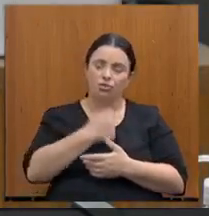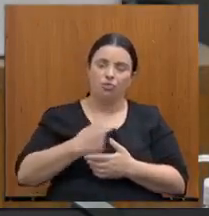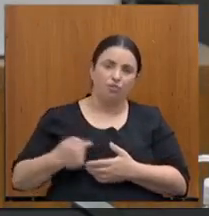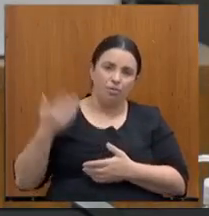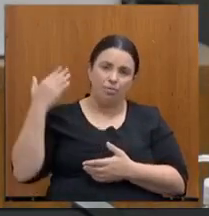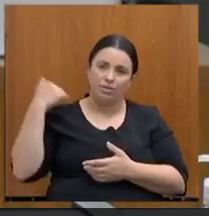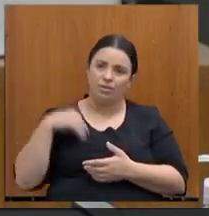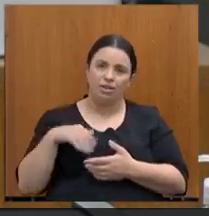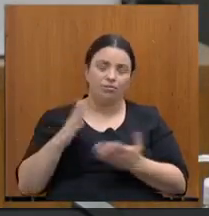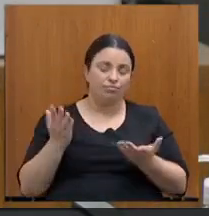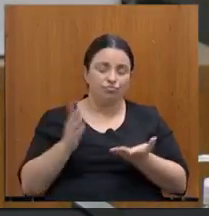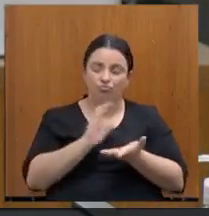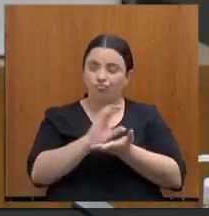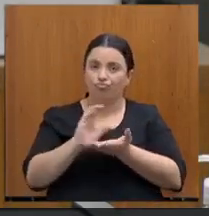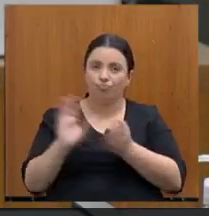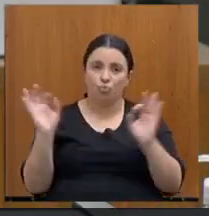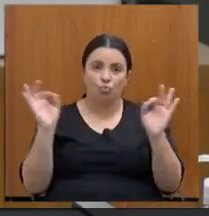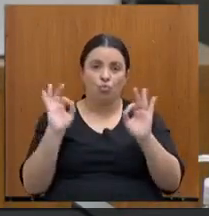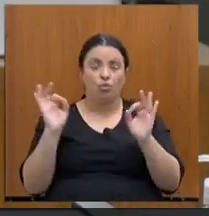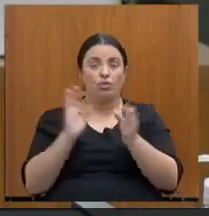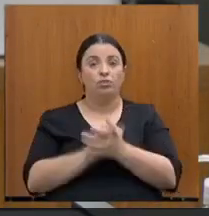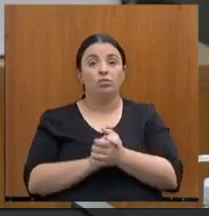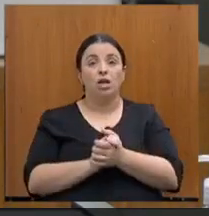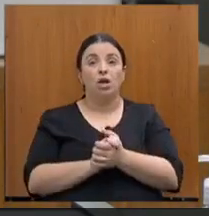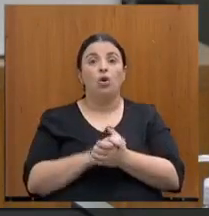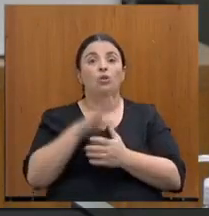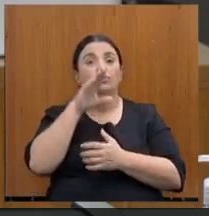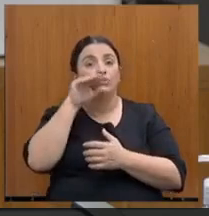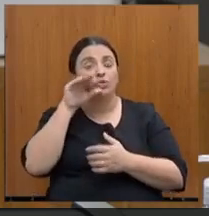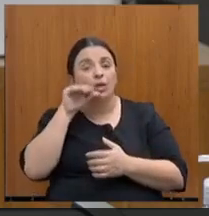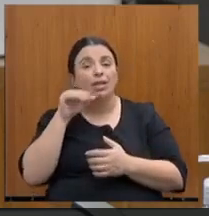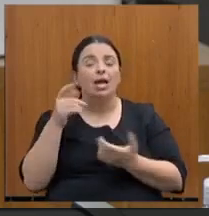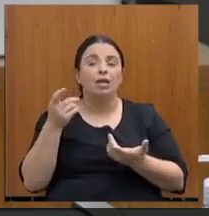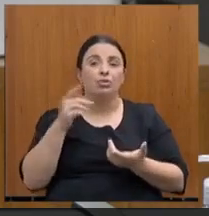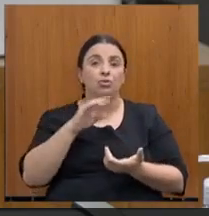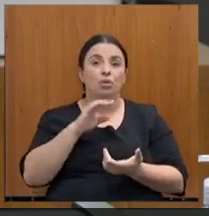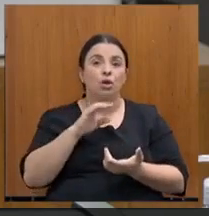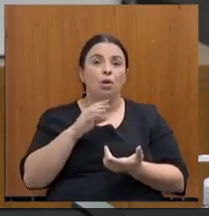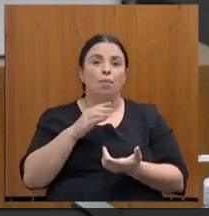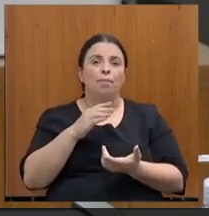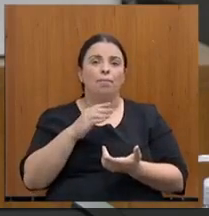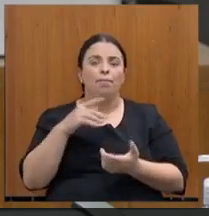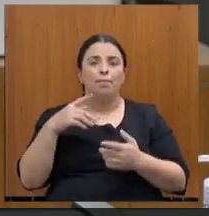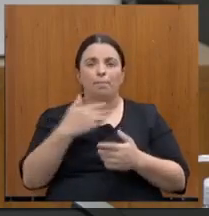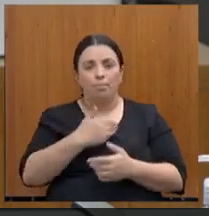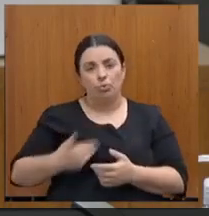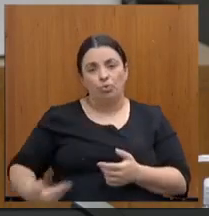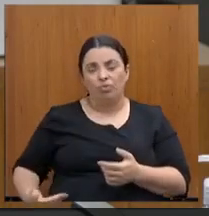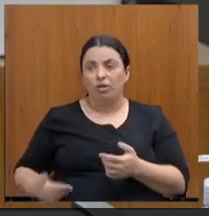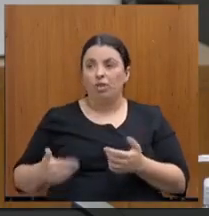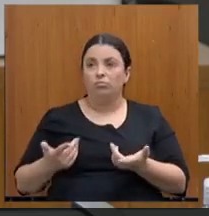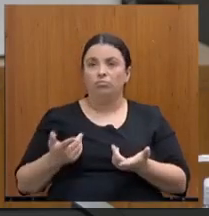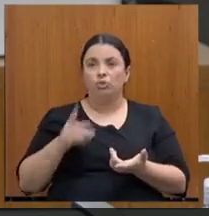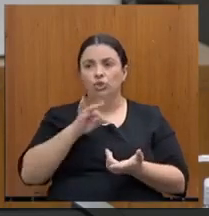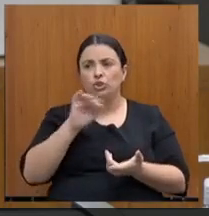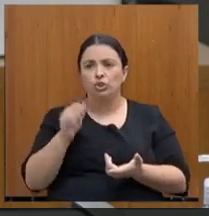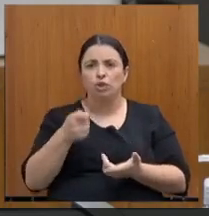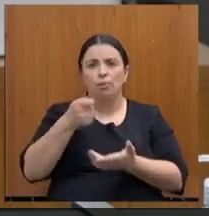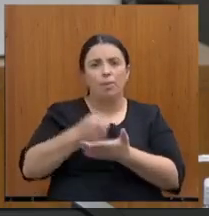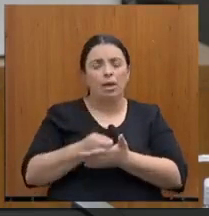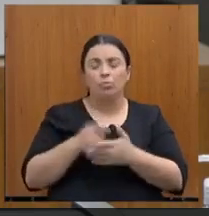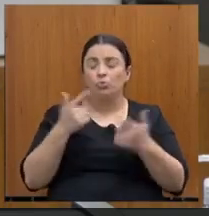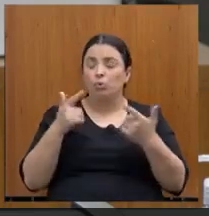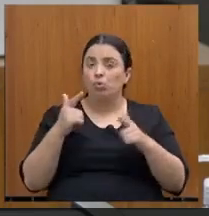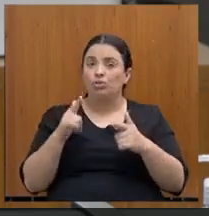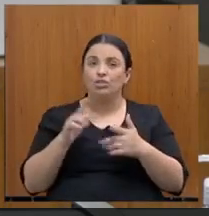públicos não tinham previsão de data de pagamento. Existia uma previsão, mas que, na verdade, quase nunca